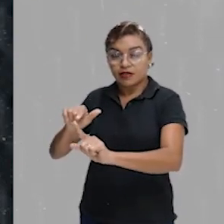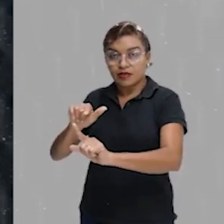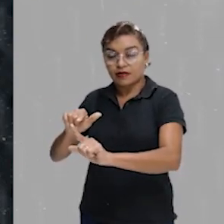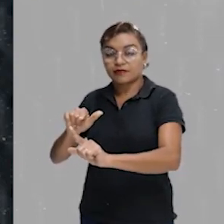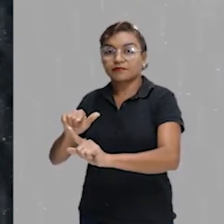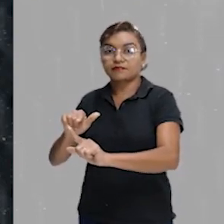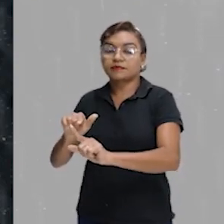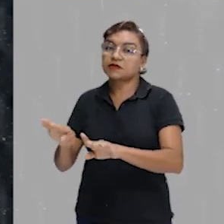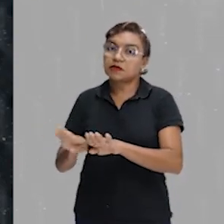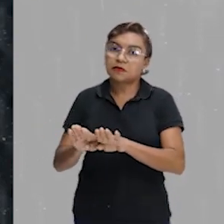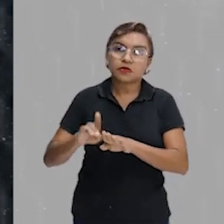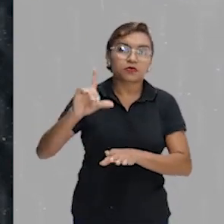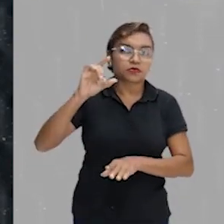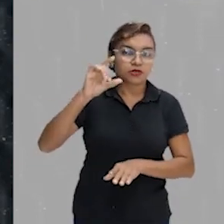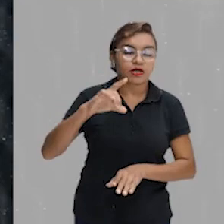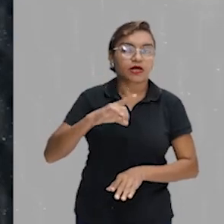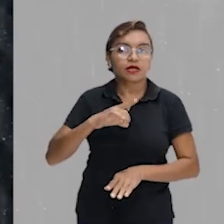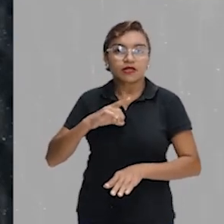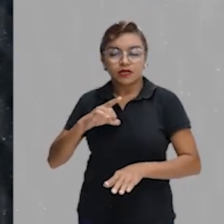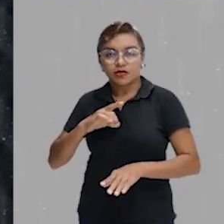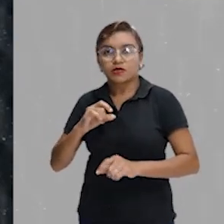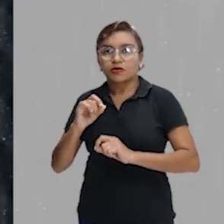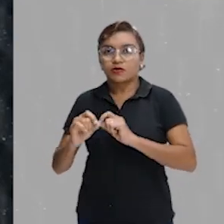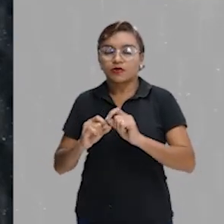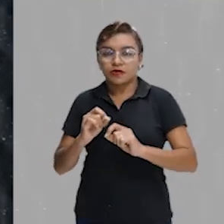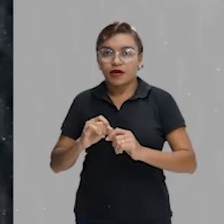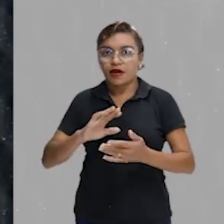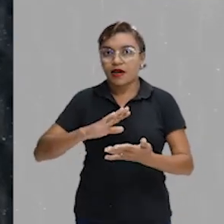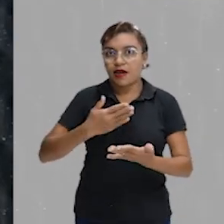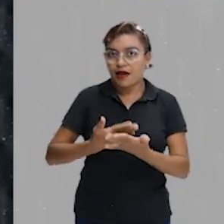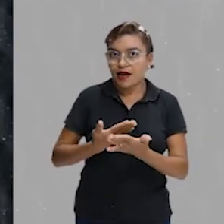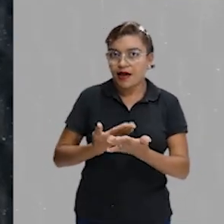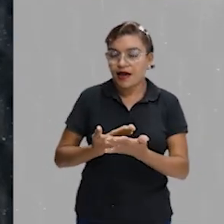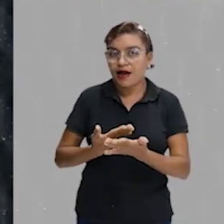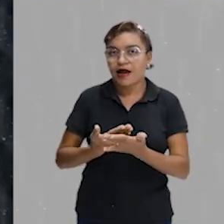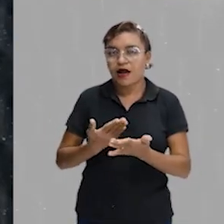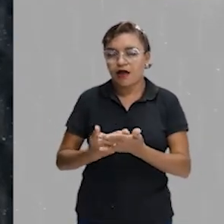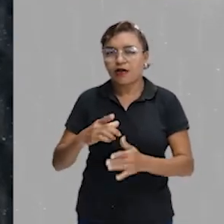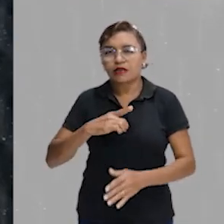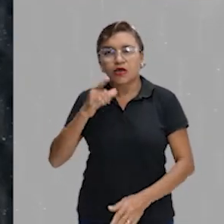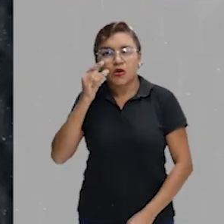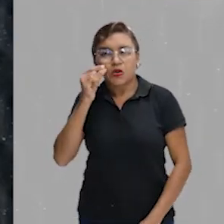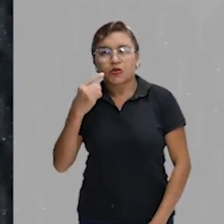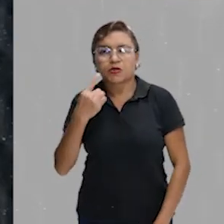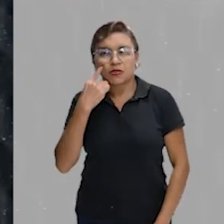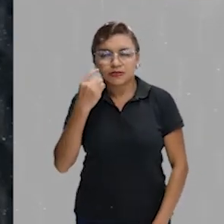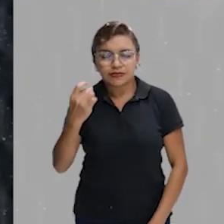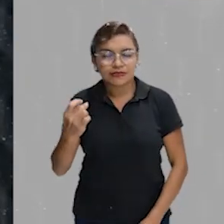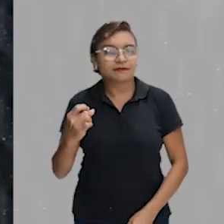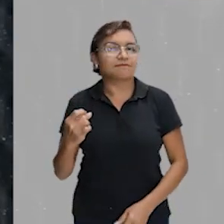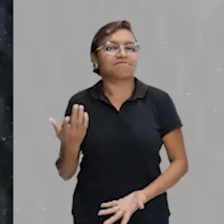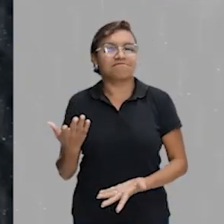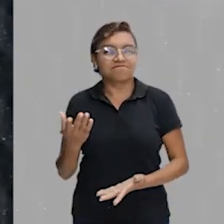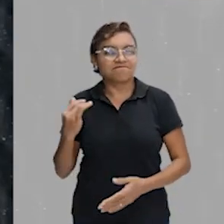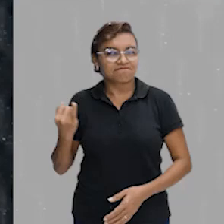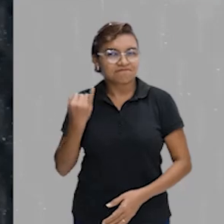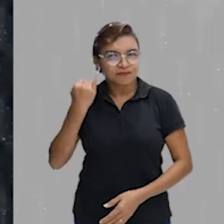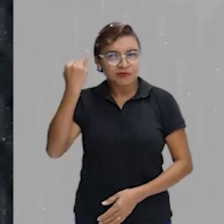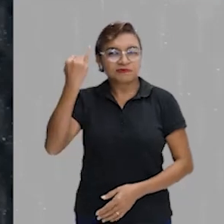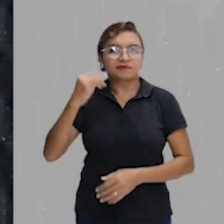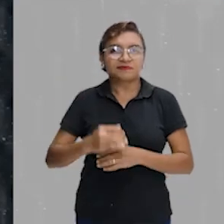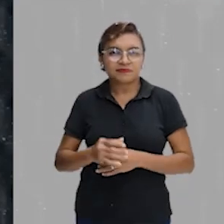Gonçalves Dias, que são as nossas aulas externas com curiosidades bem interessantes. E na próxima semana a gente vai ter